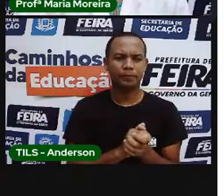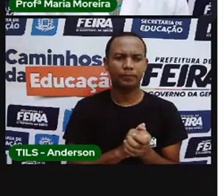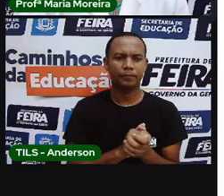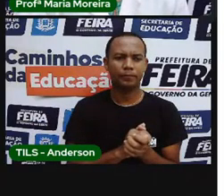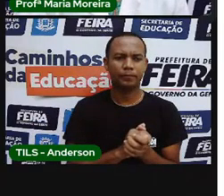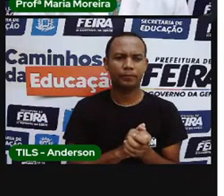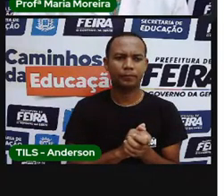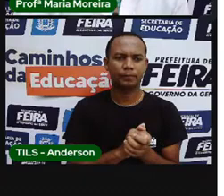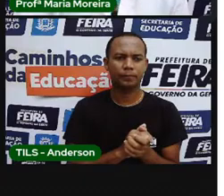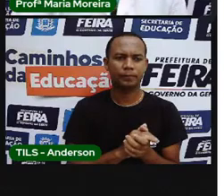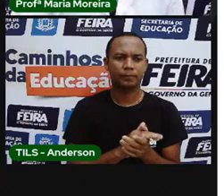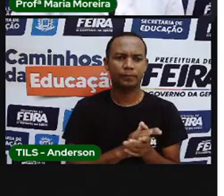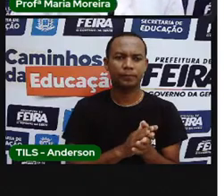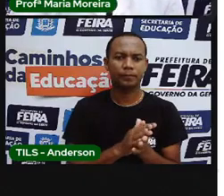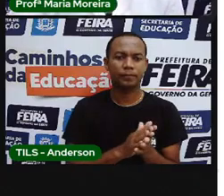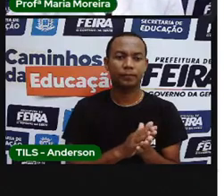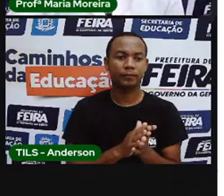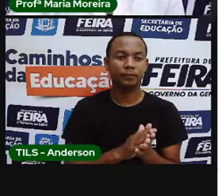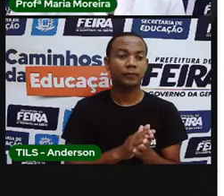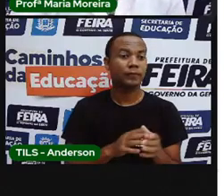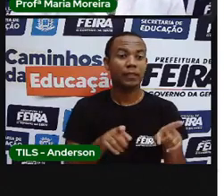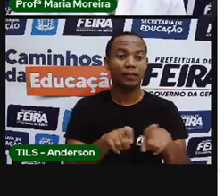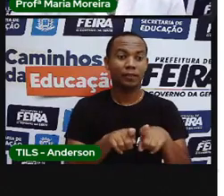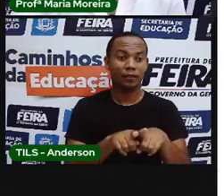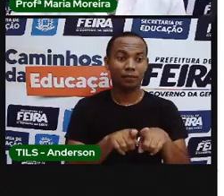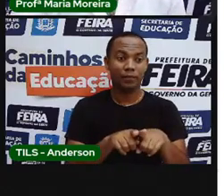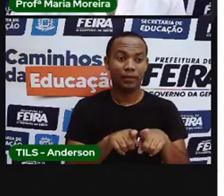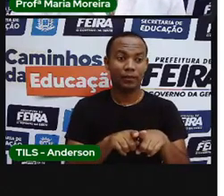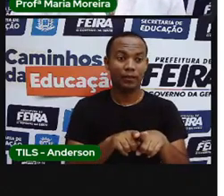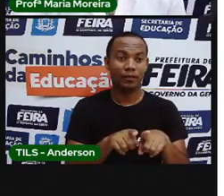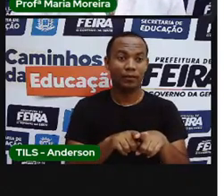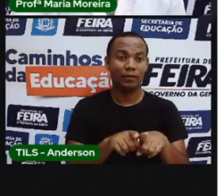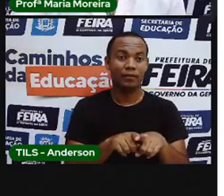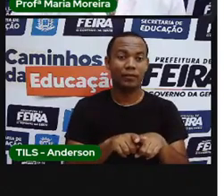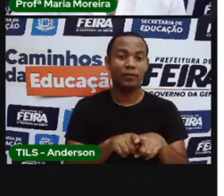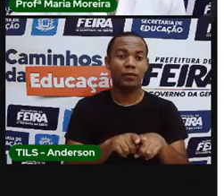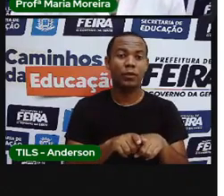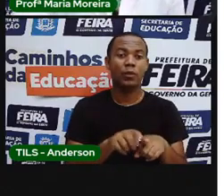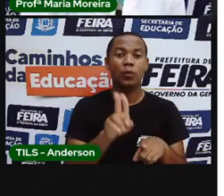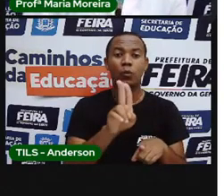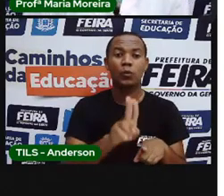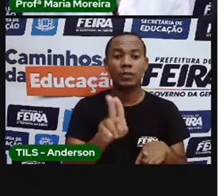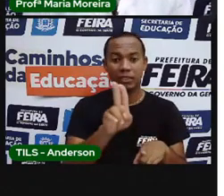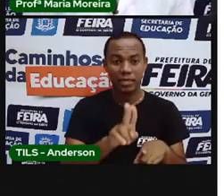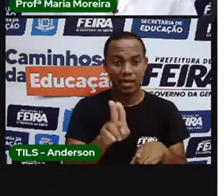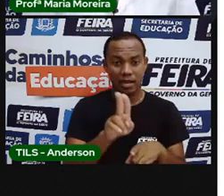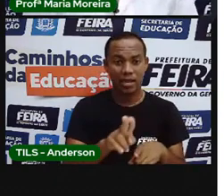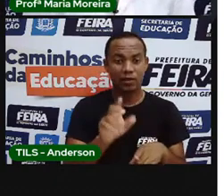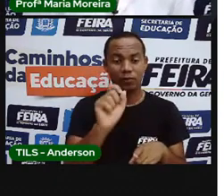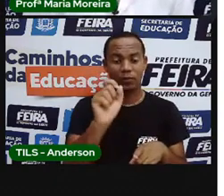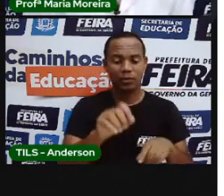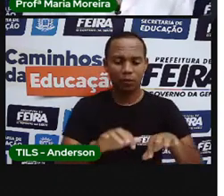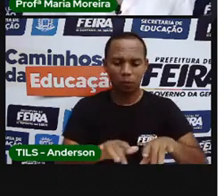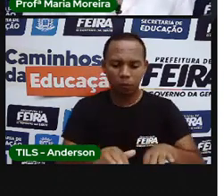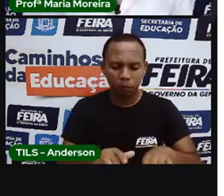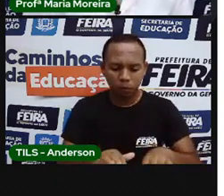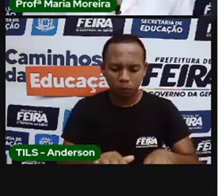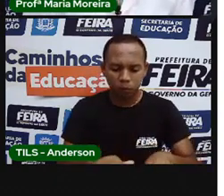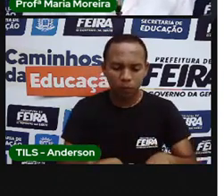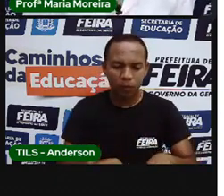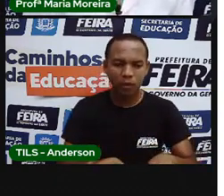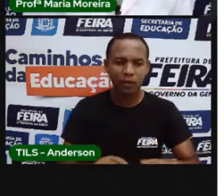Vamos lá. Será que é mesmo necessário utilizar o computador e deixar a televisão